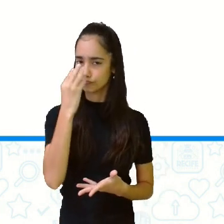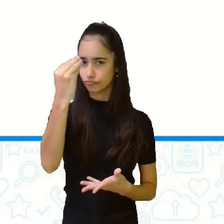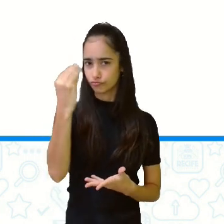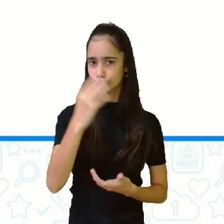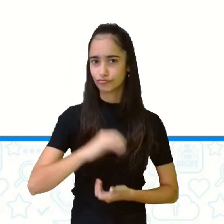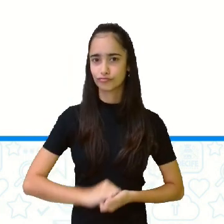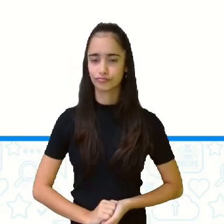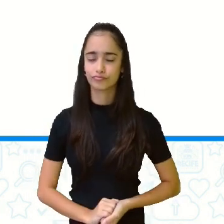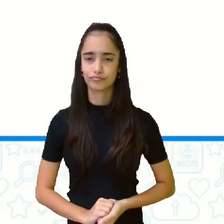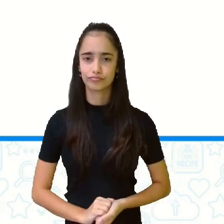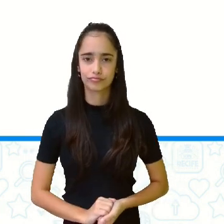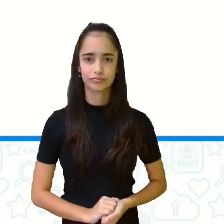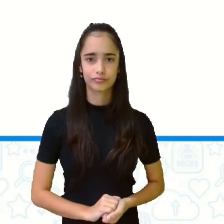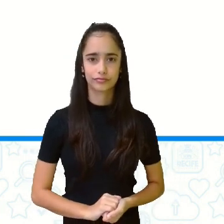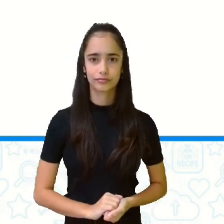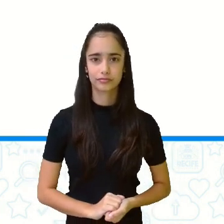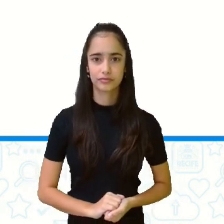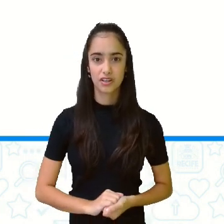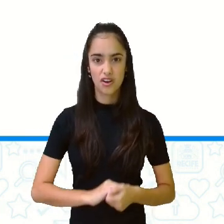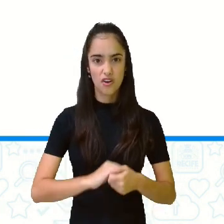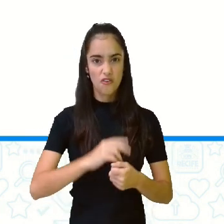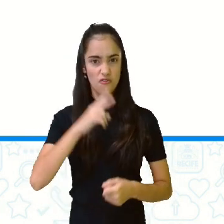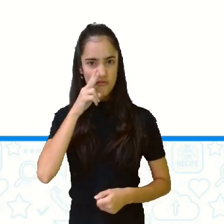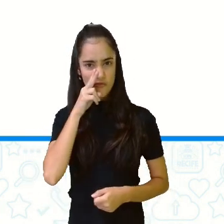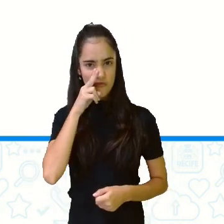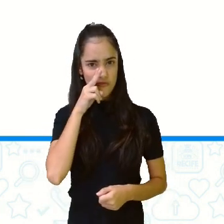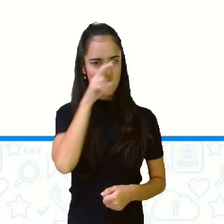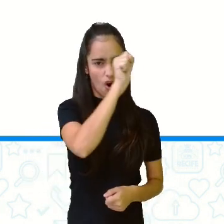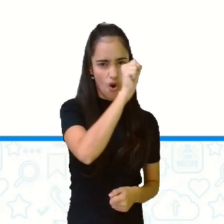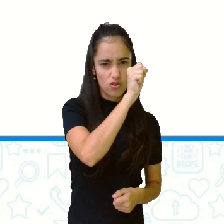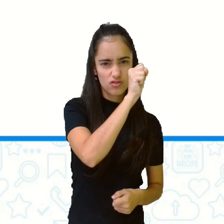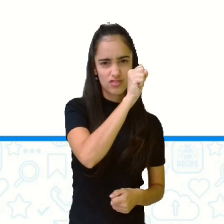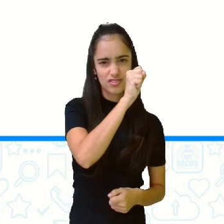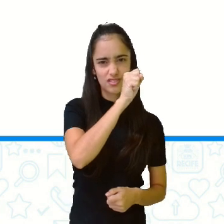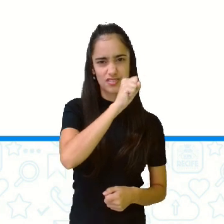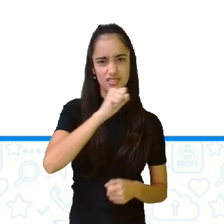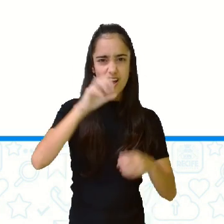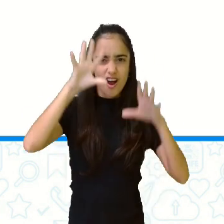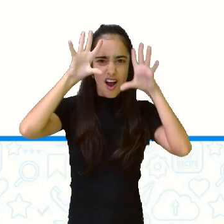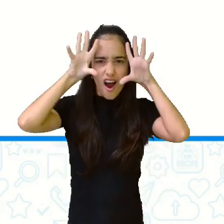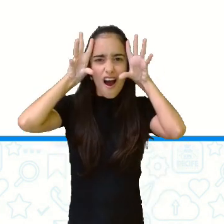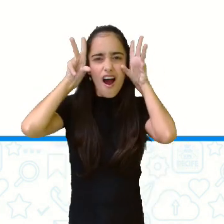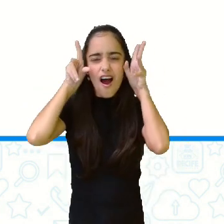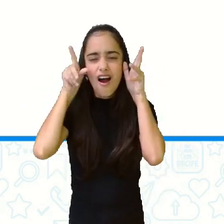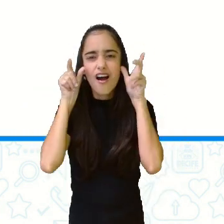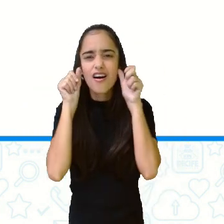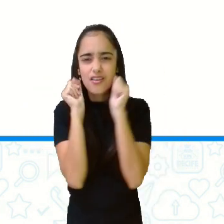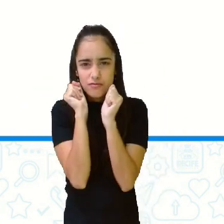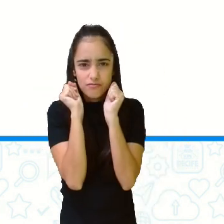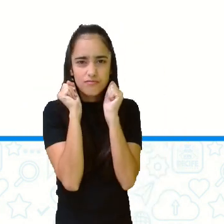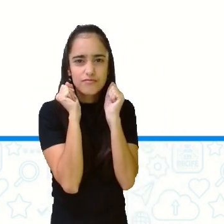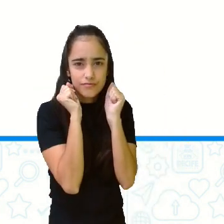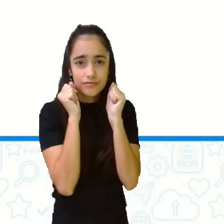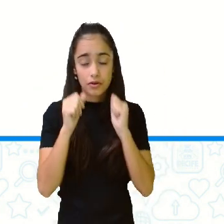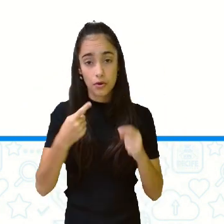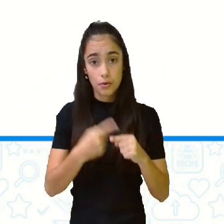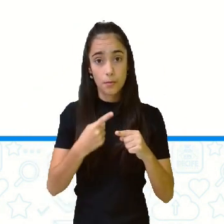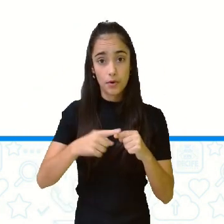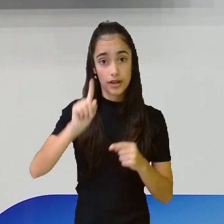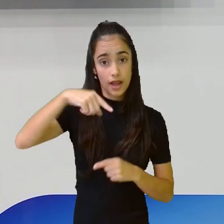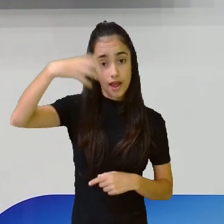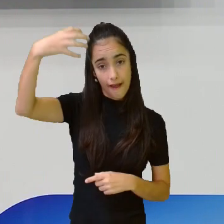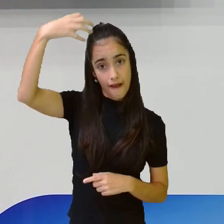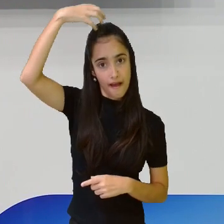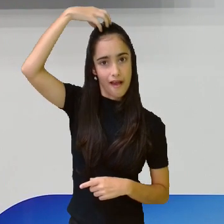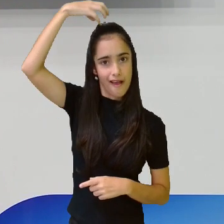fábulas. A força, ao leão, né? O leão que é considerado o rei da selva, é associado